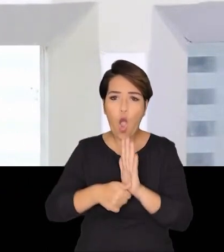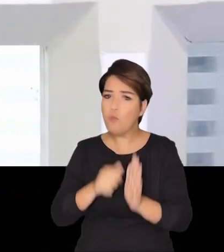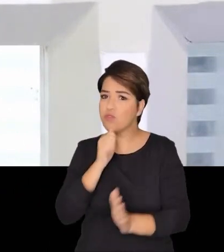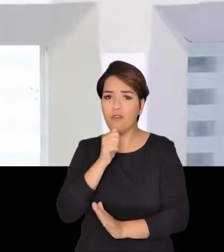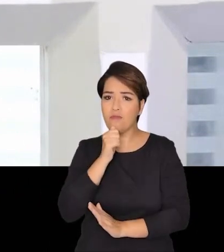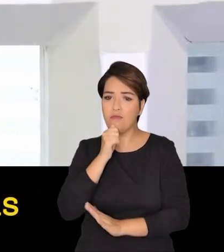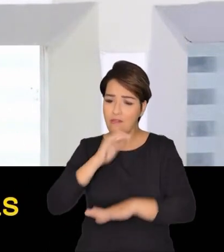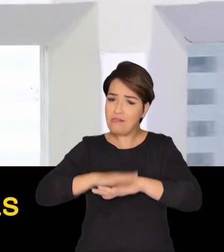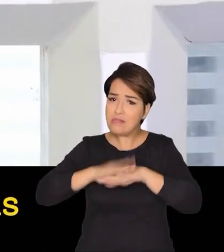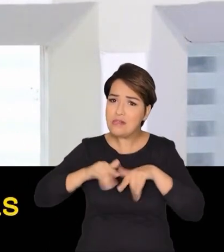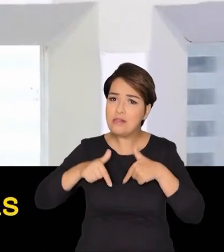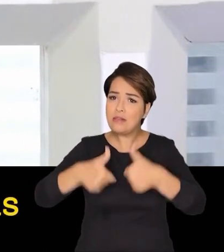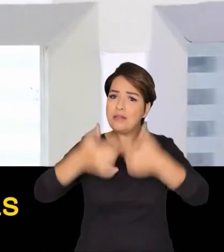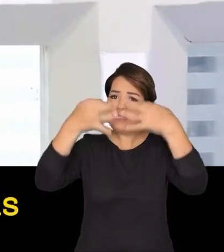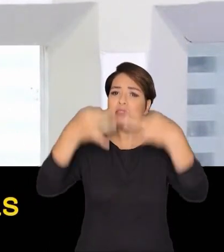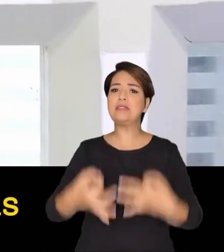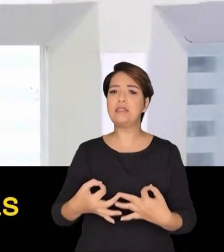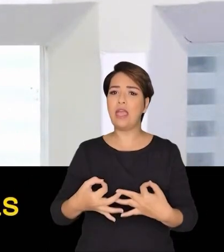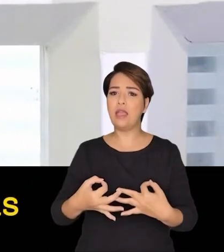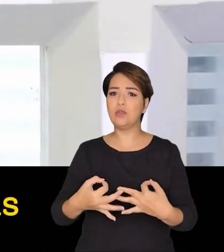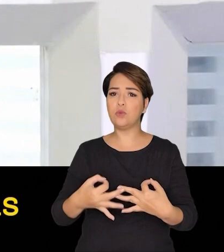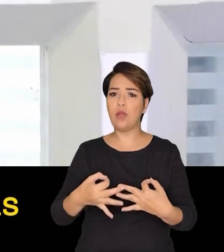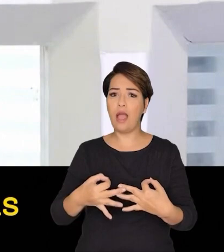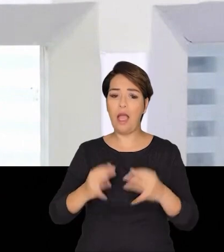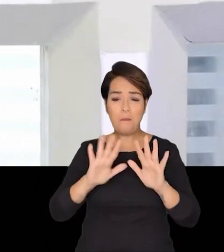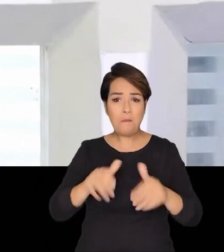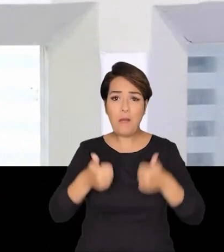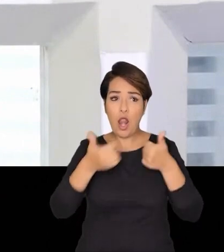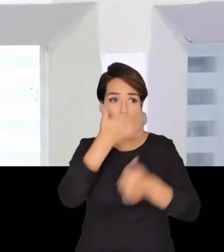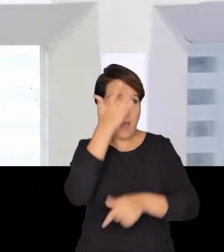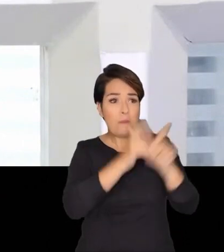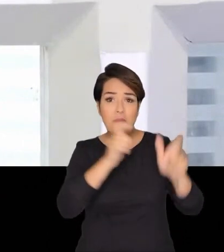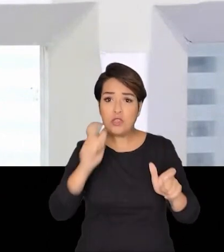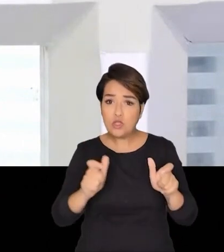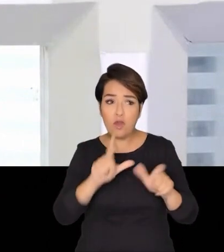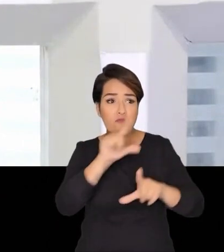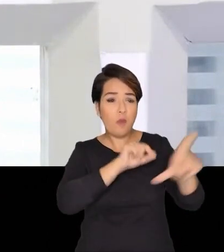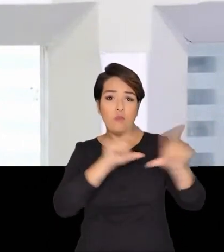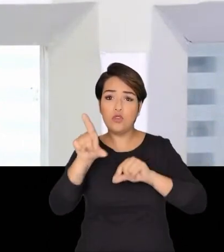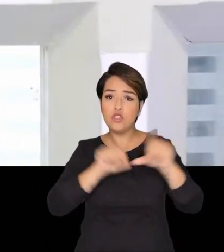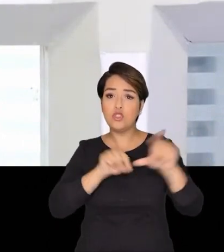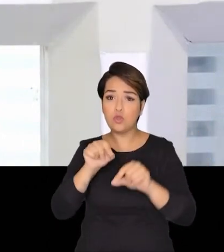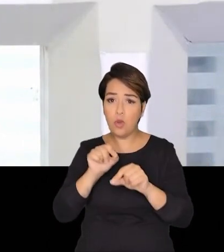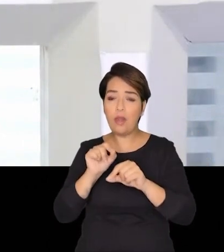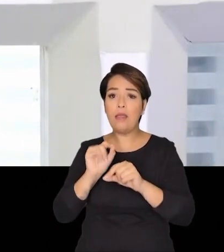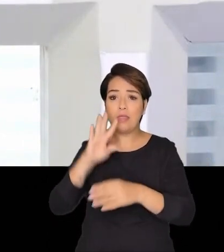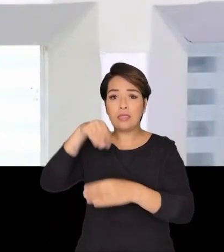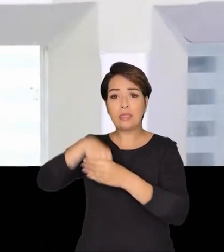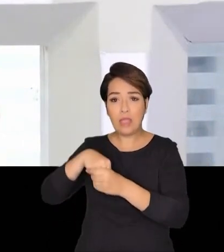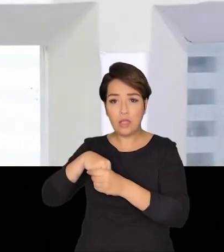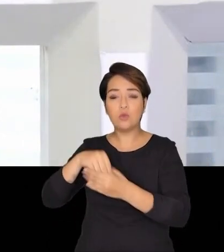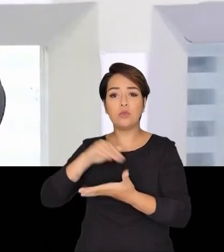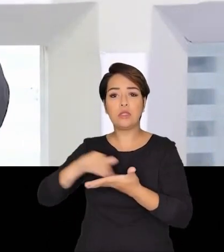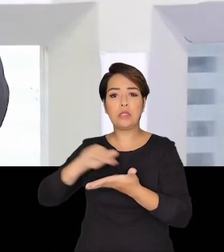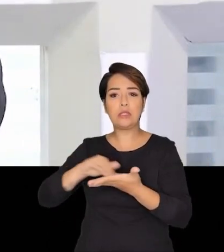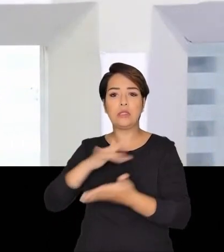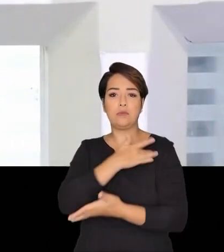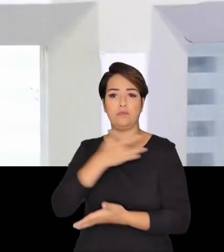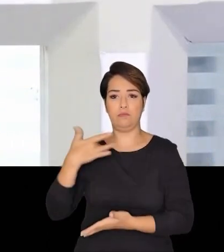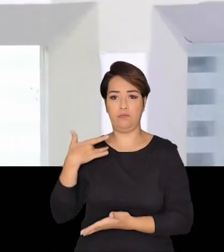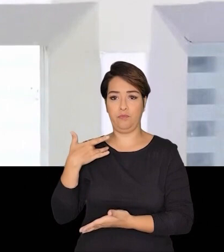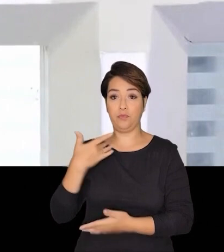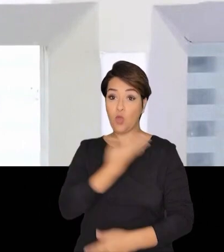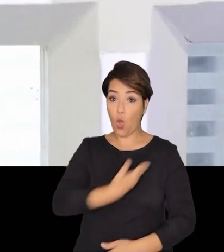tem esquema nós vamos botar as melhores pessoas para controlar a secretaria de saúde para fazer a fila do Sejaig andar o governo